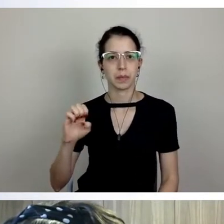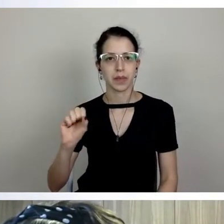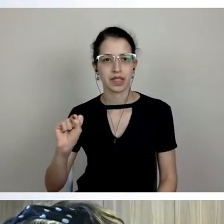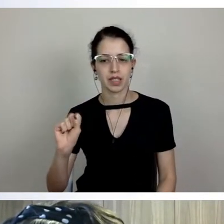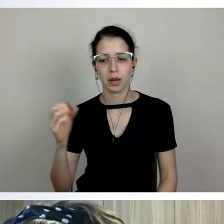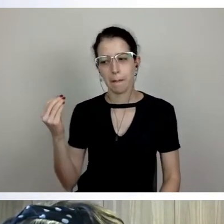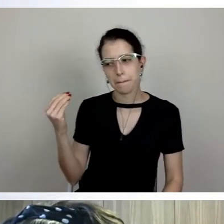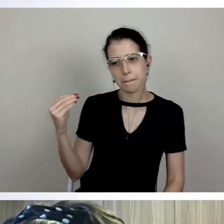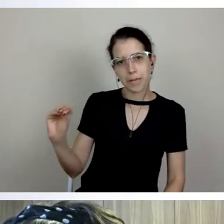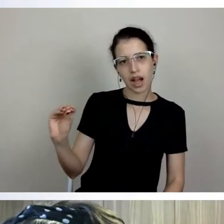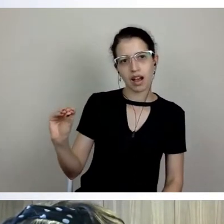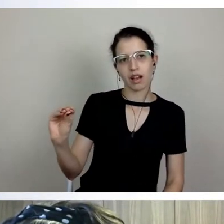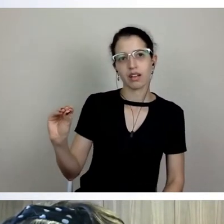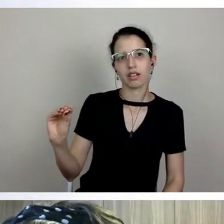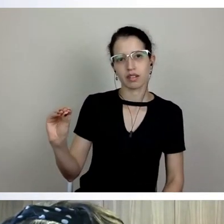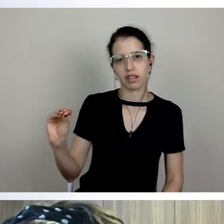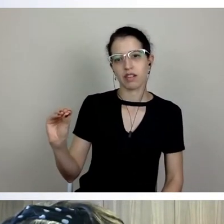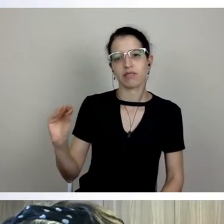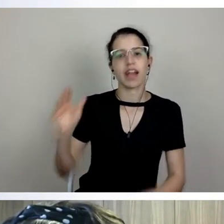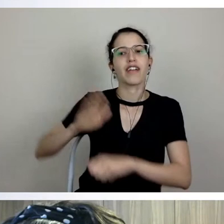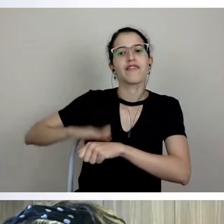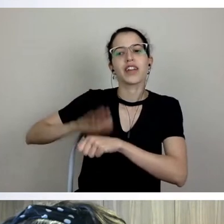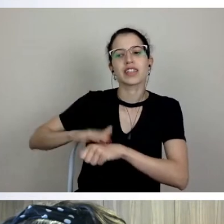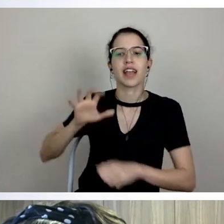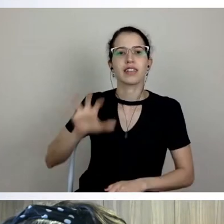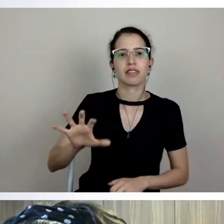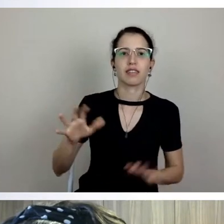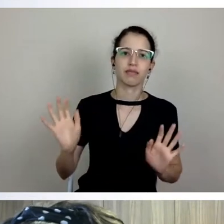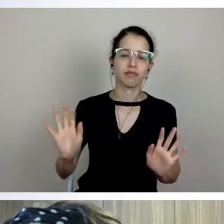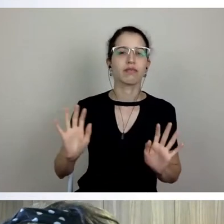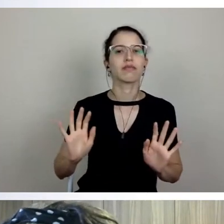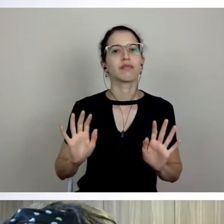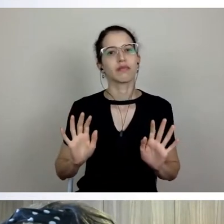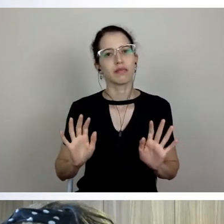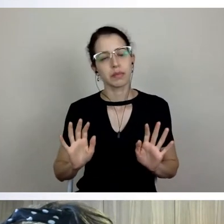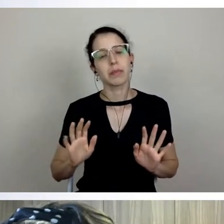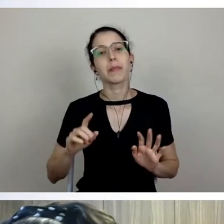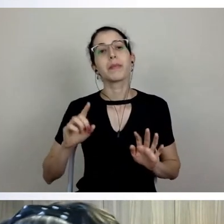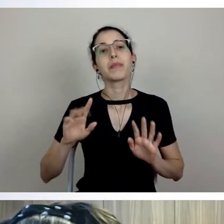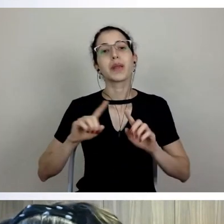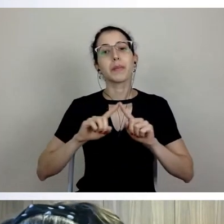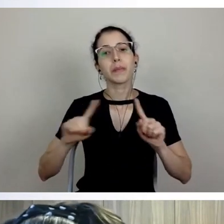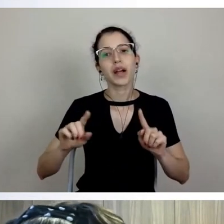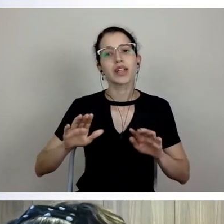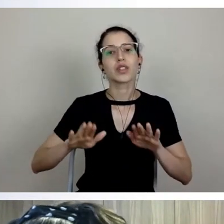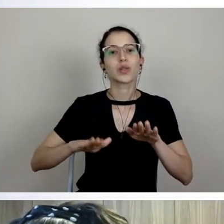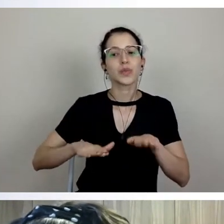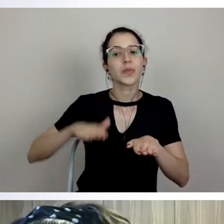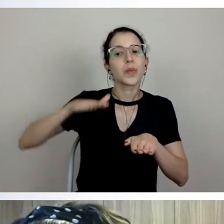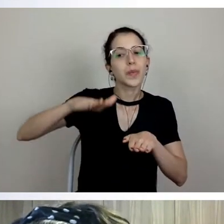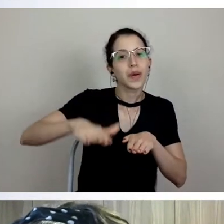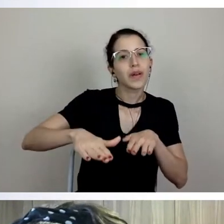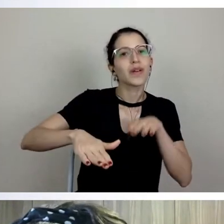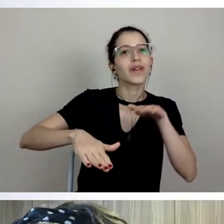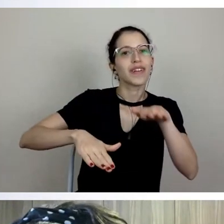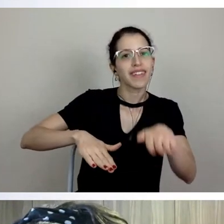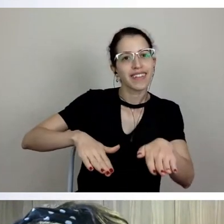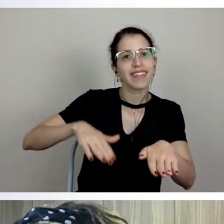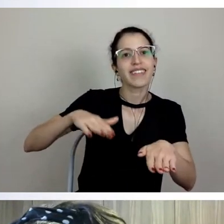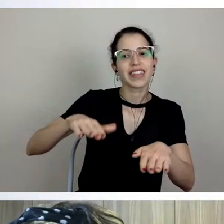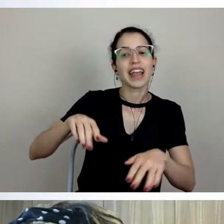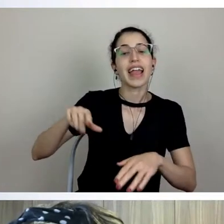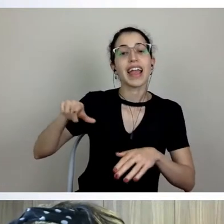agirmos assim, mas os próximos passos é o Neves instalado fazer essa discussão dos